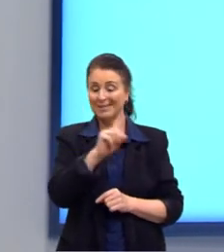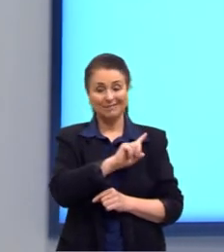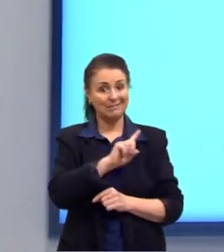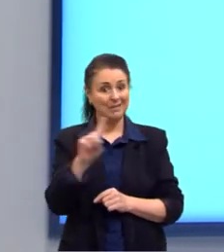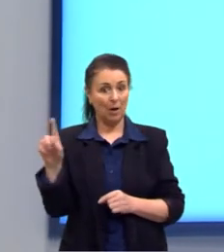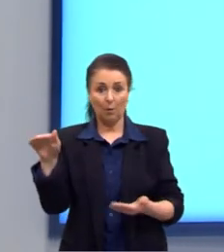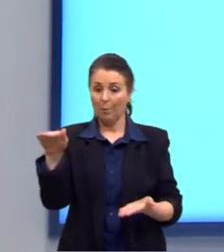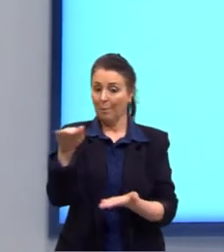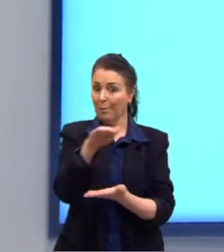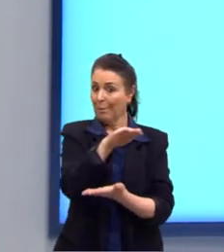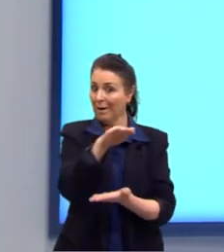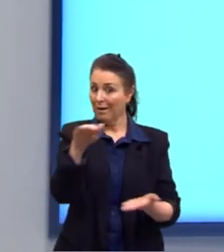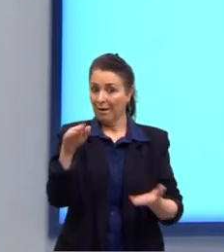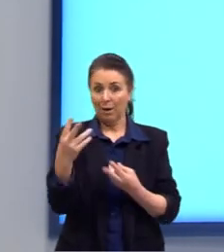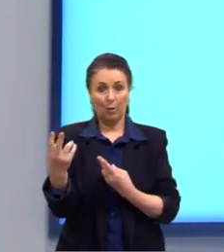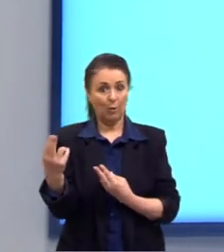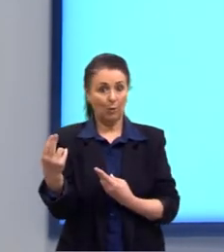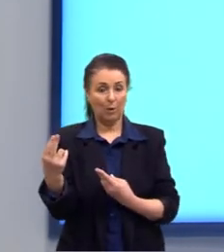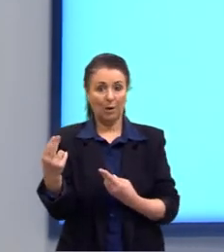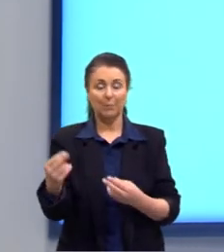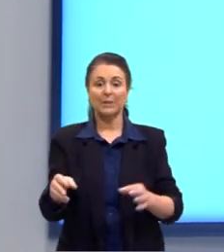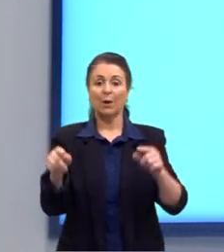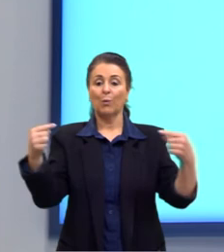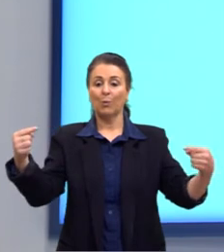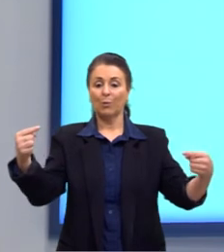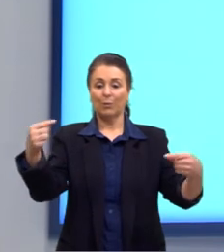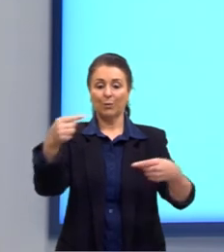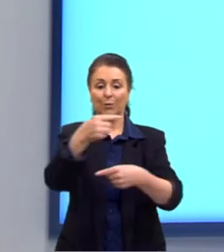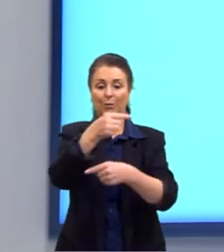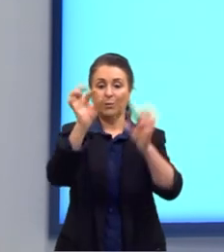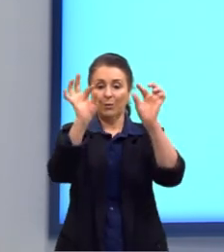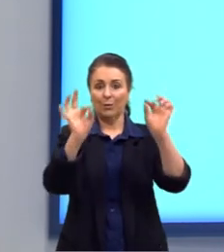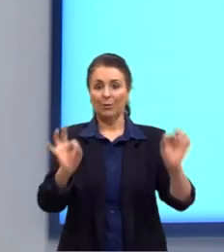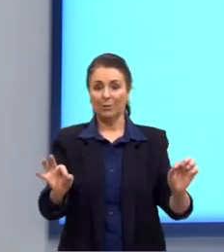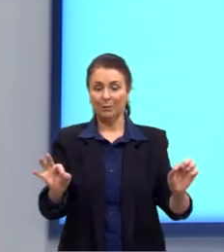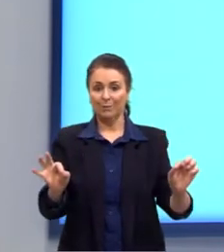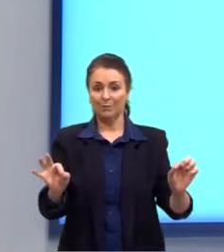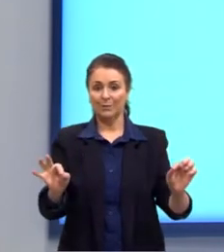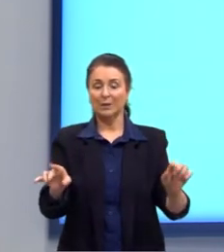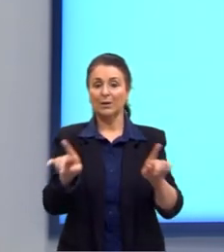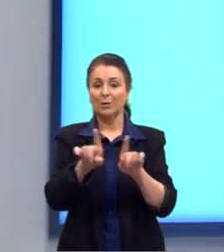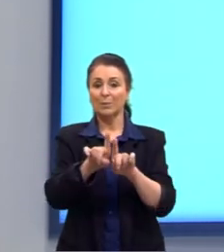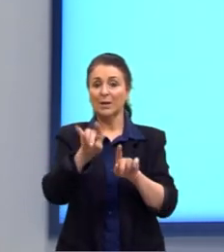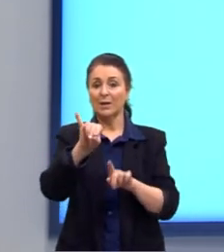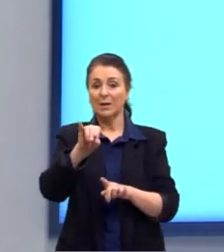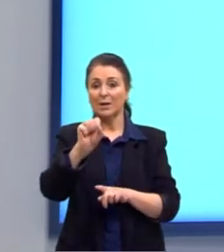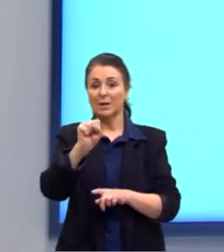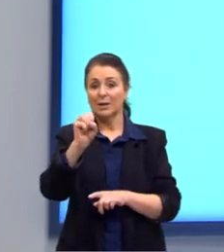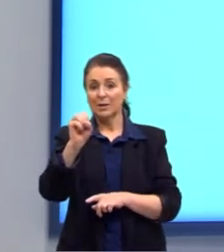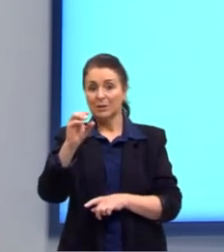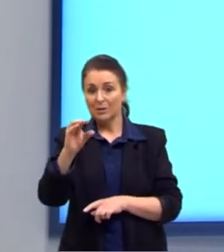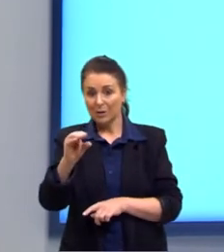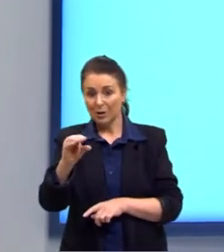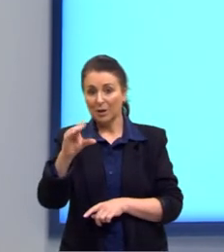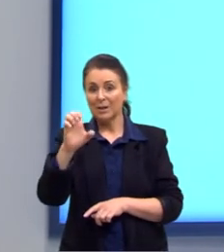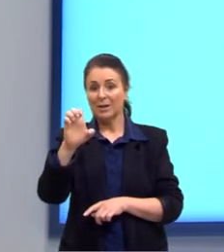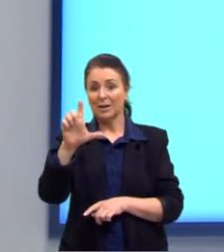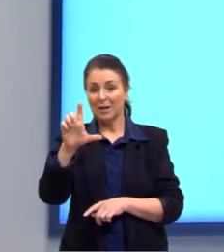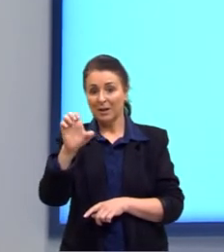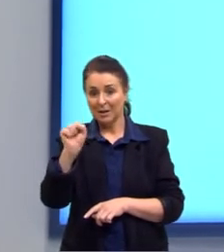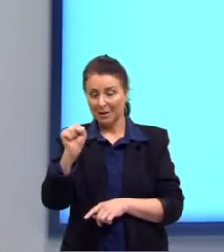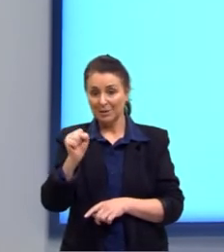congruentes. Esse trapézio recebe o nome de trapézio isósceles. Porque dois lados